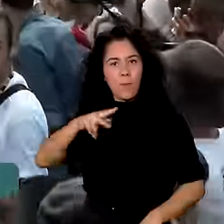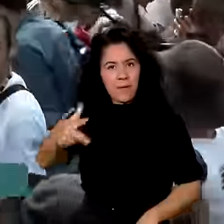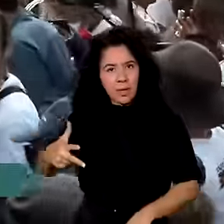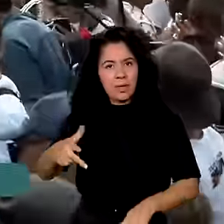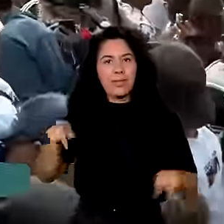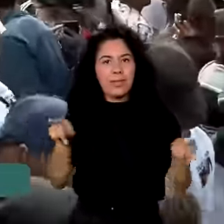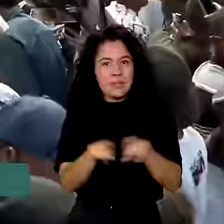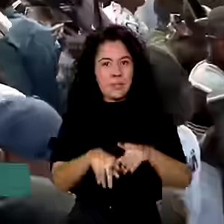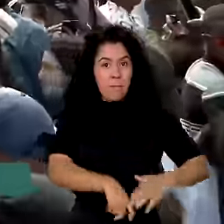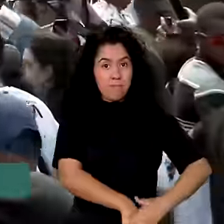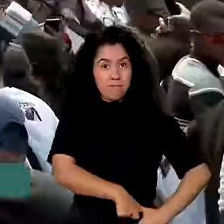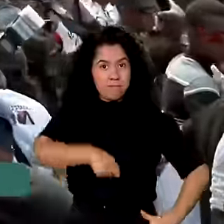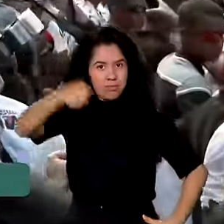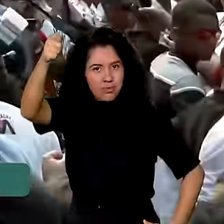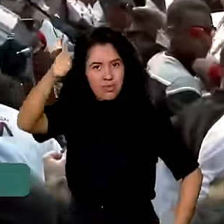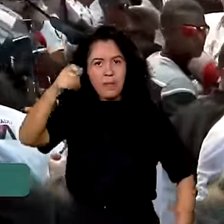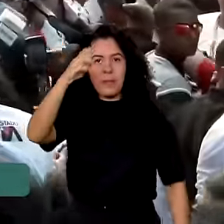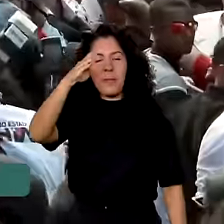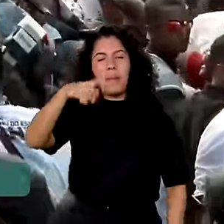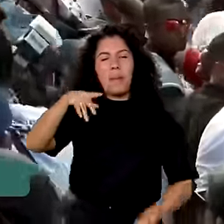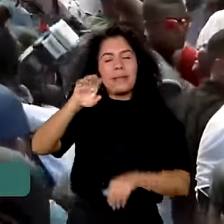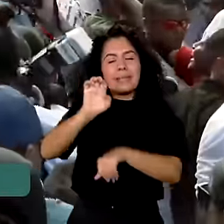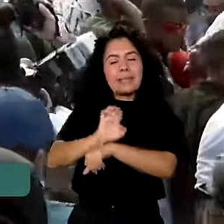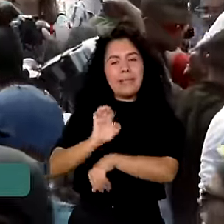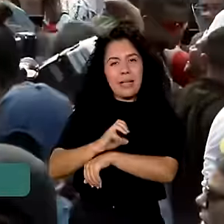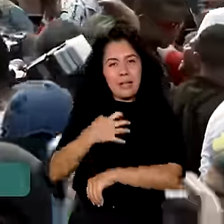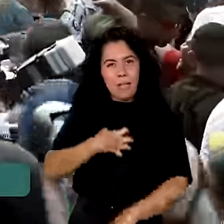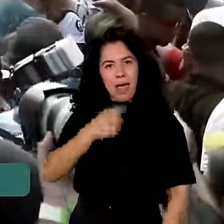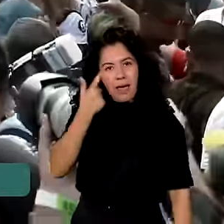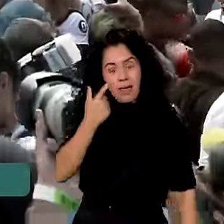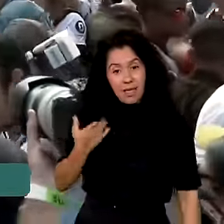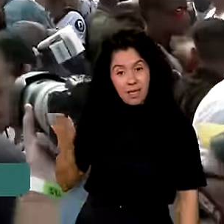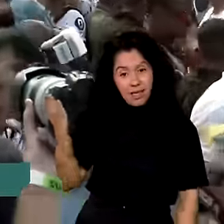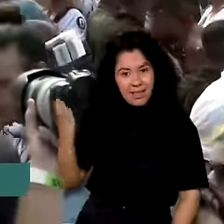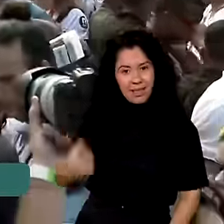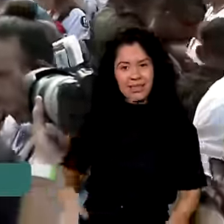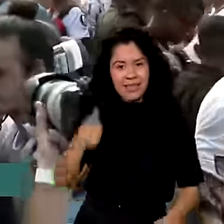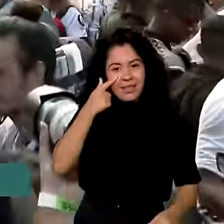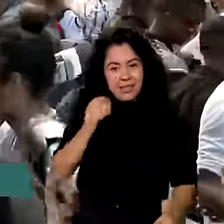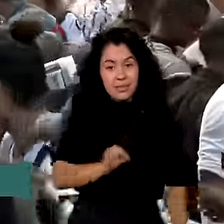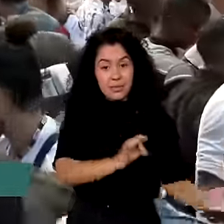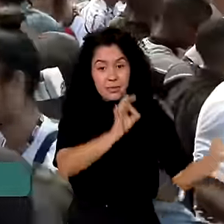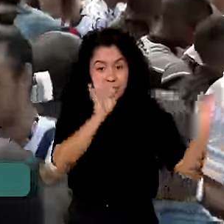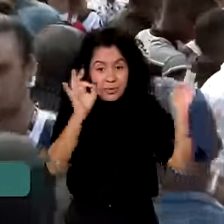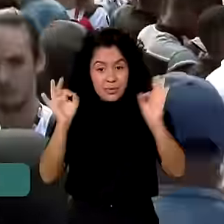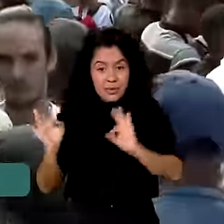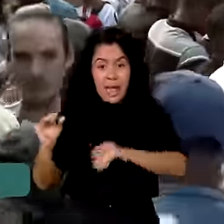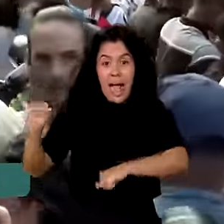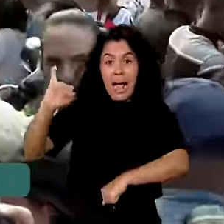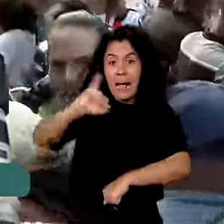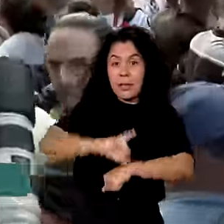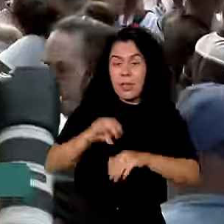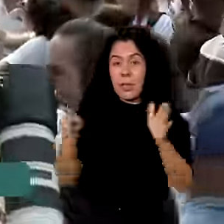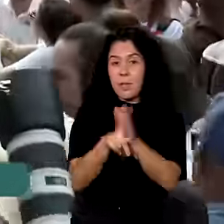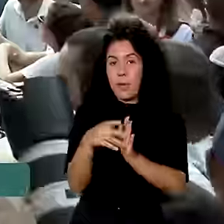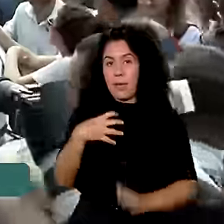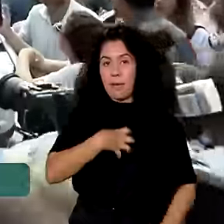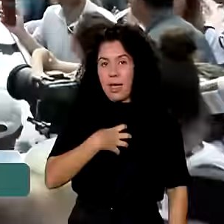independência do país. Vamos acompanhar as imagens do Largo da Soledade lá na capital baiana.